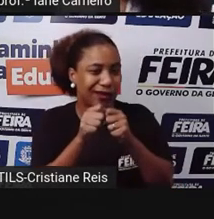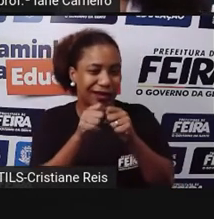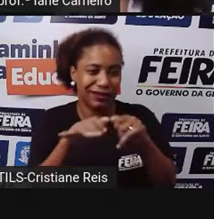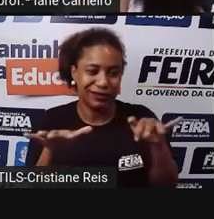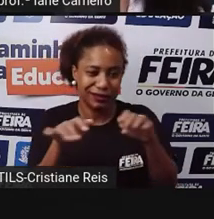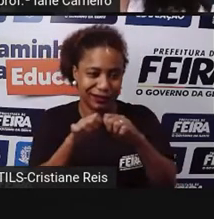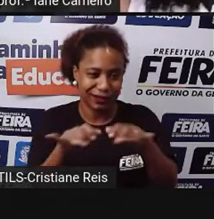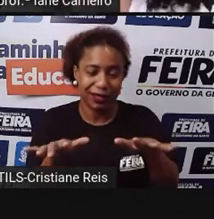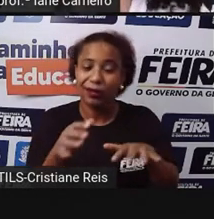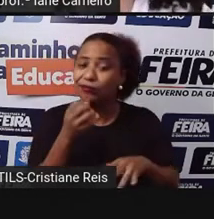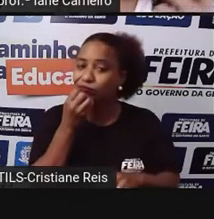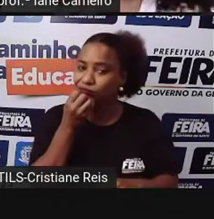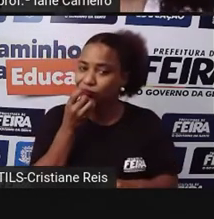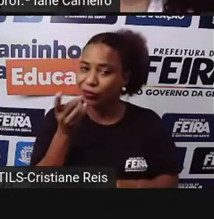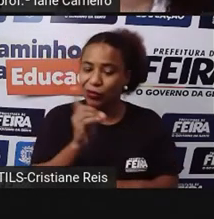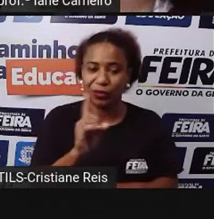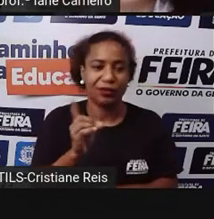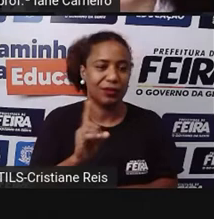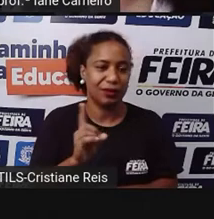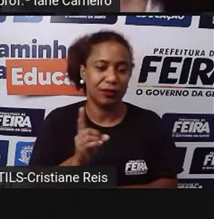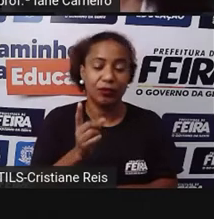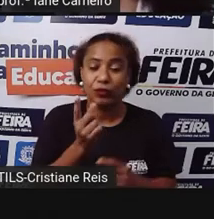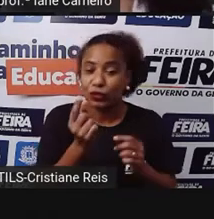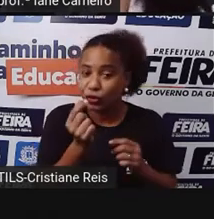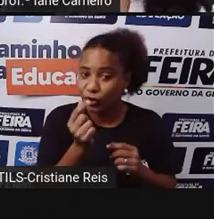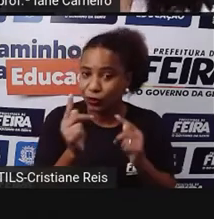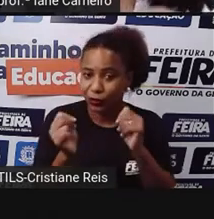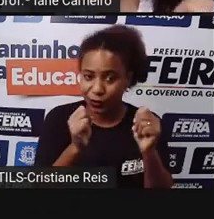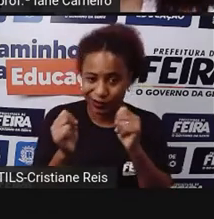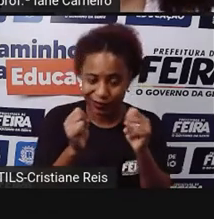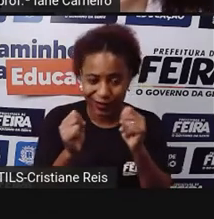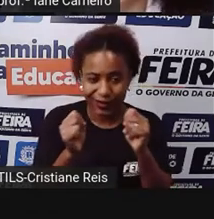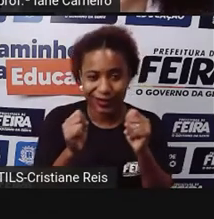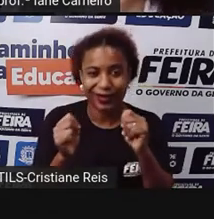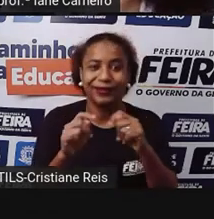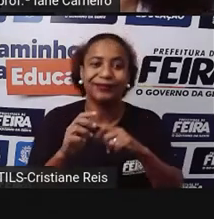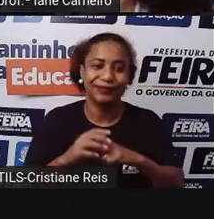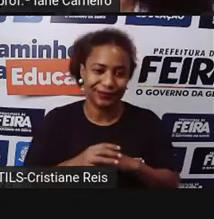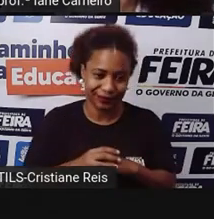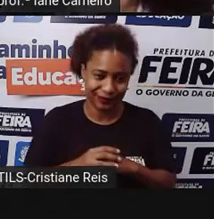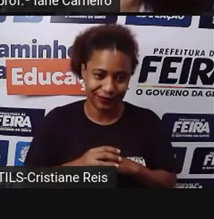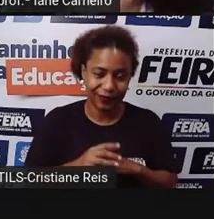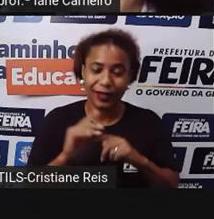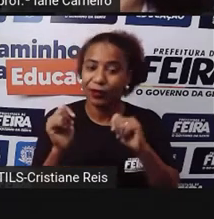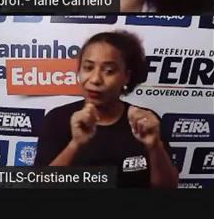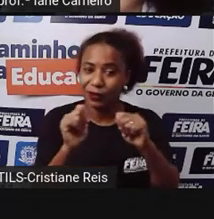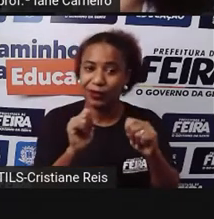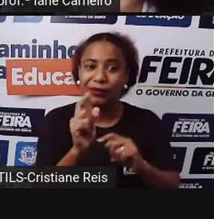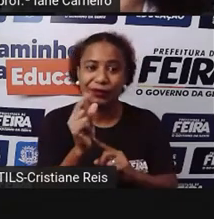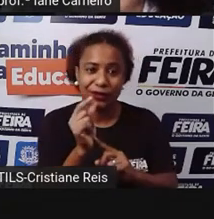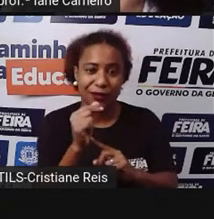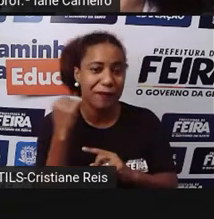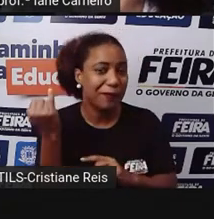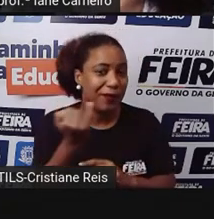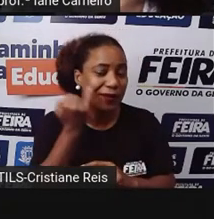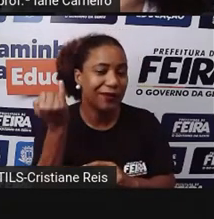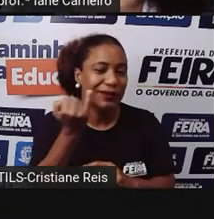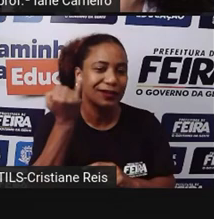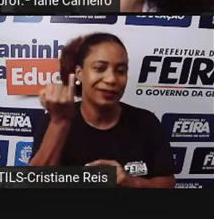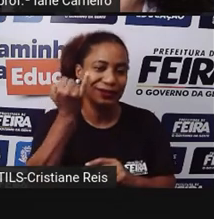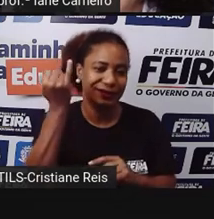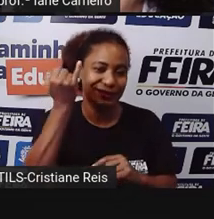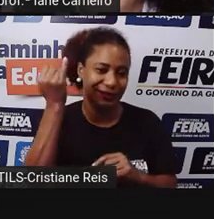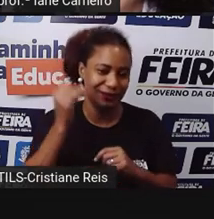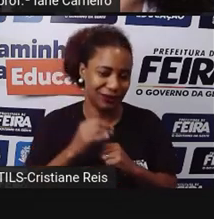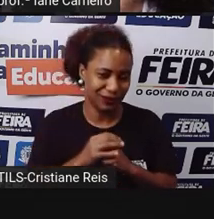Naquele momento O que você não está precisando Naquele momento Então você Economizar aquele dinheiro É importante E aí é importante A gente